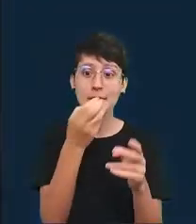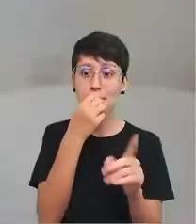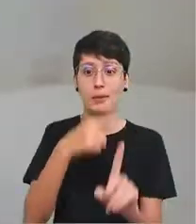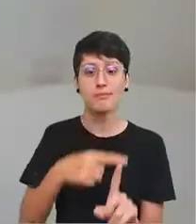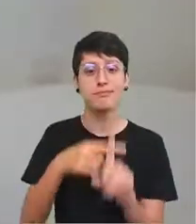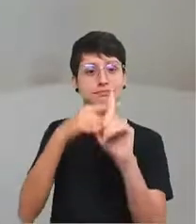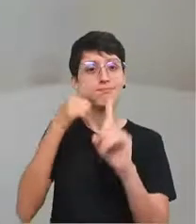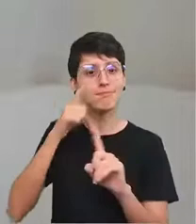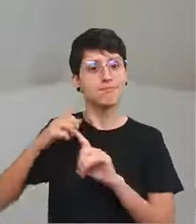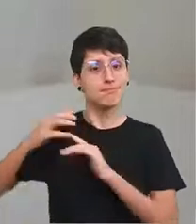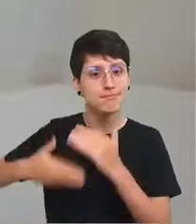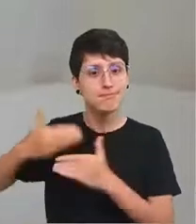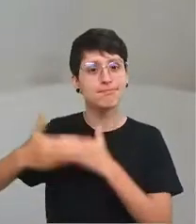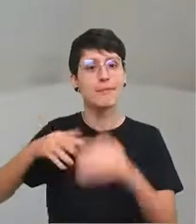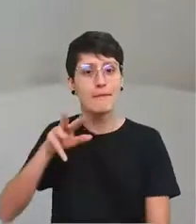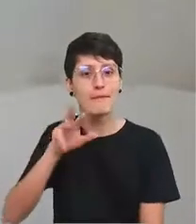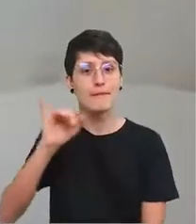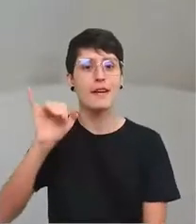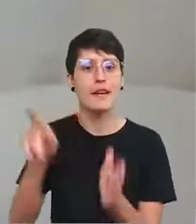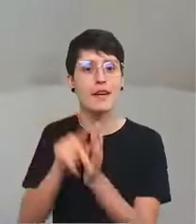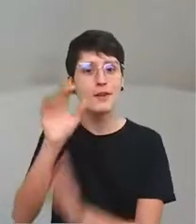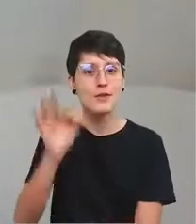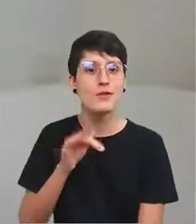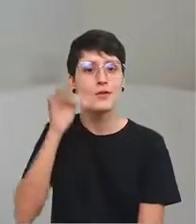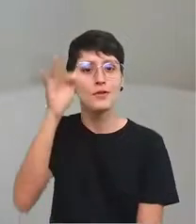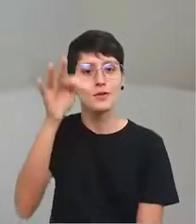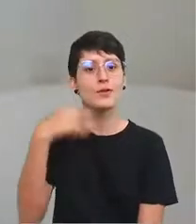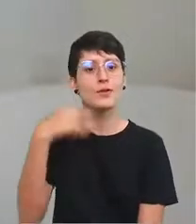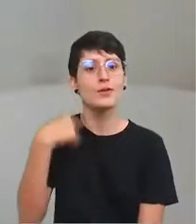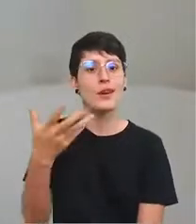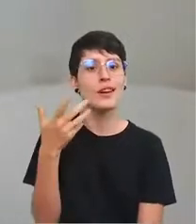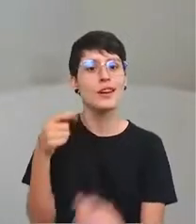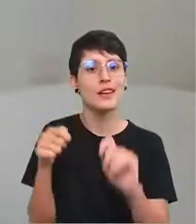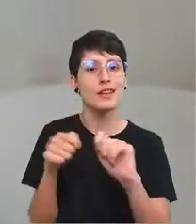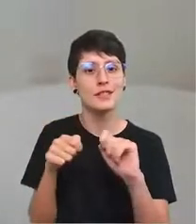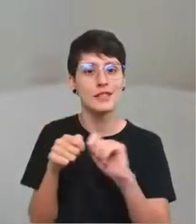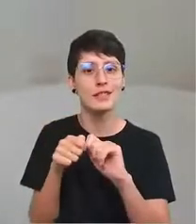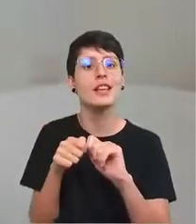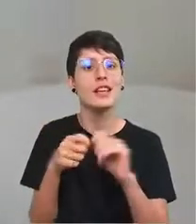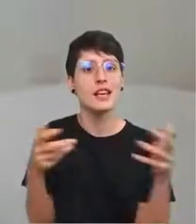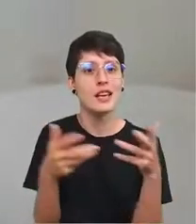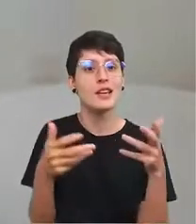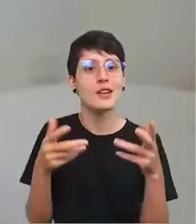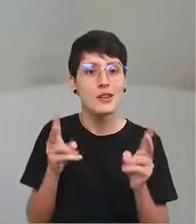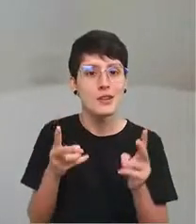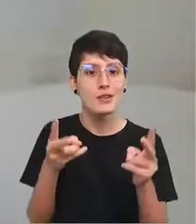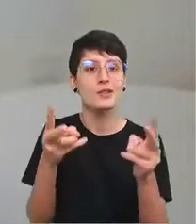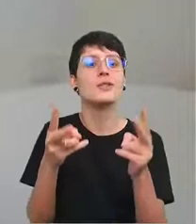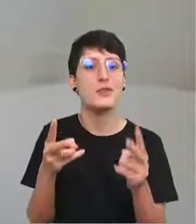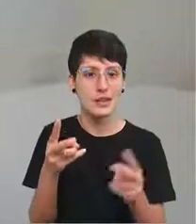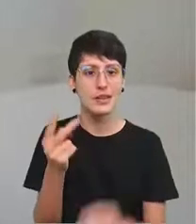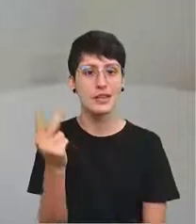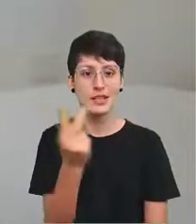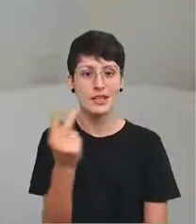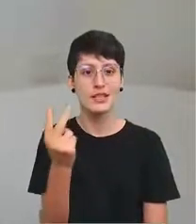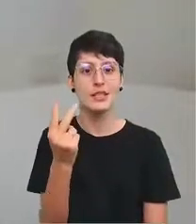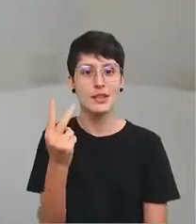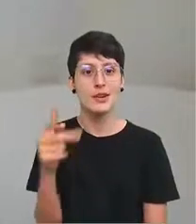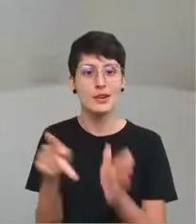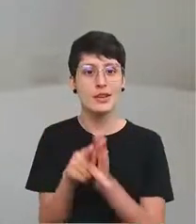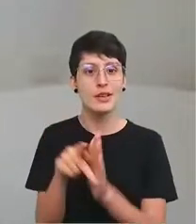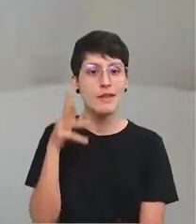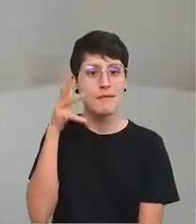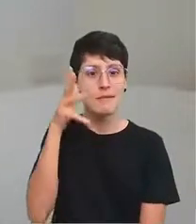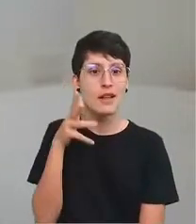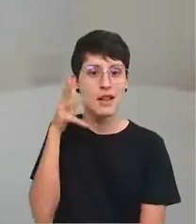continuará sendo no futuro. O que eu quero fazer agora é continuar com a segunda parte da minha palestra. E aqui